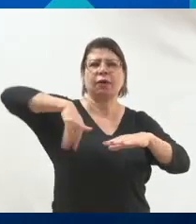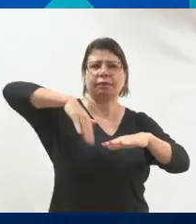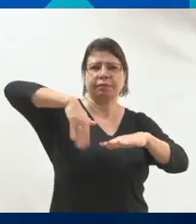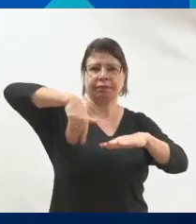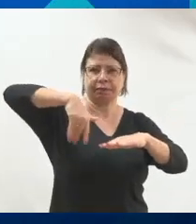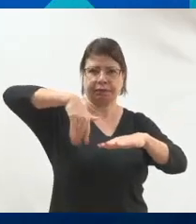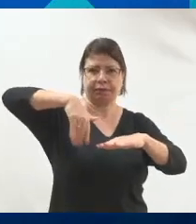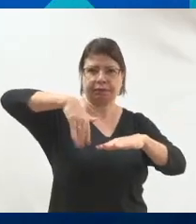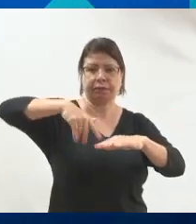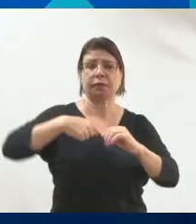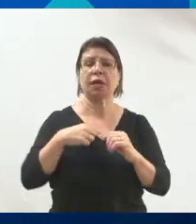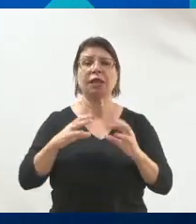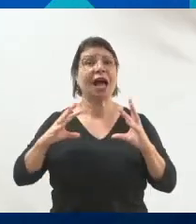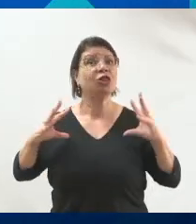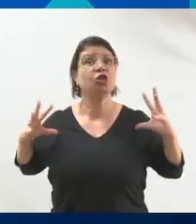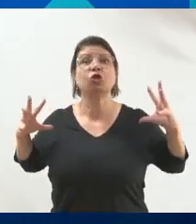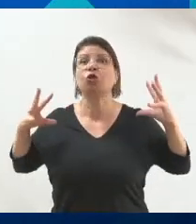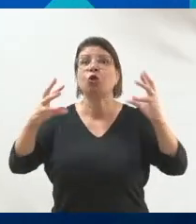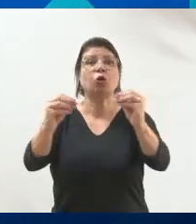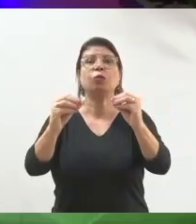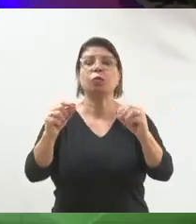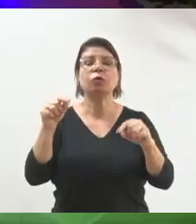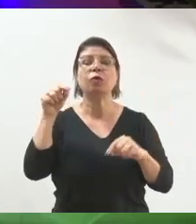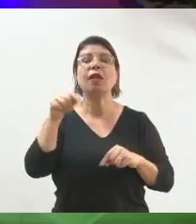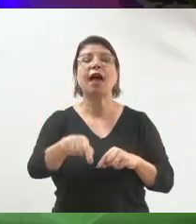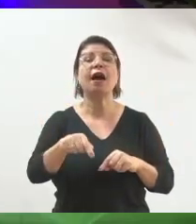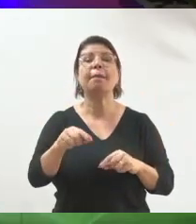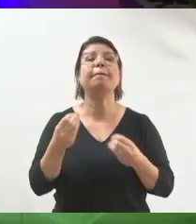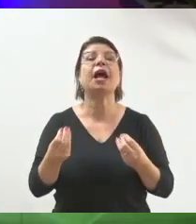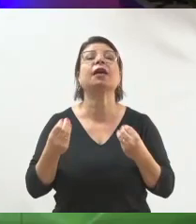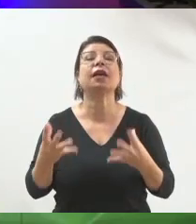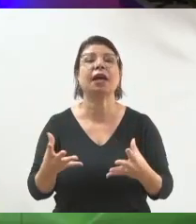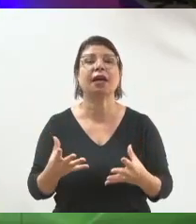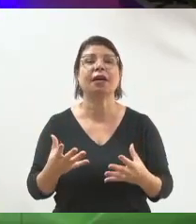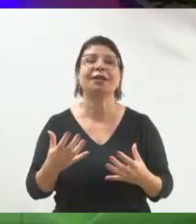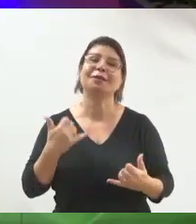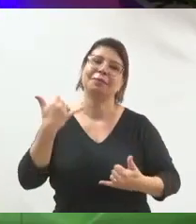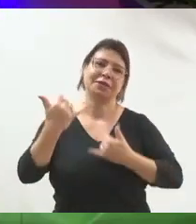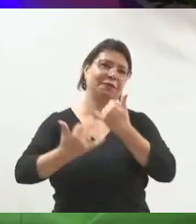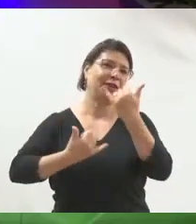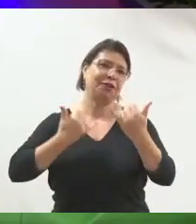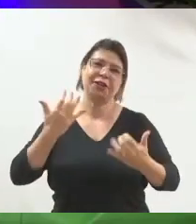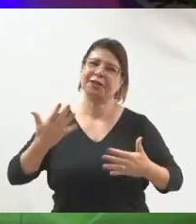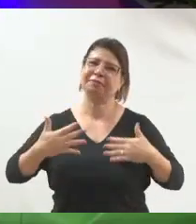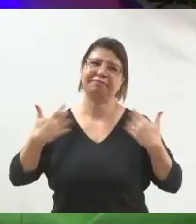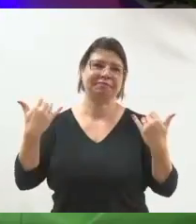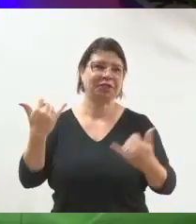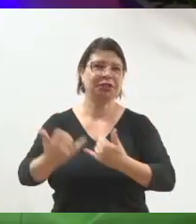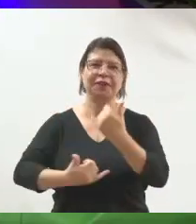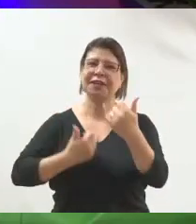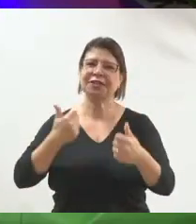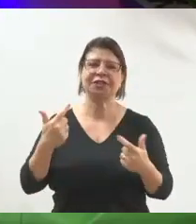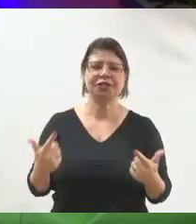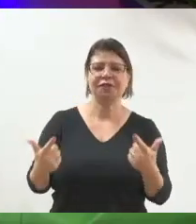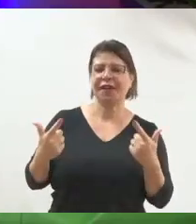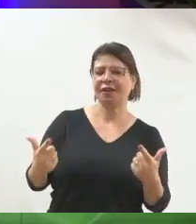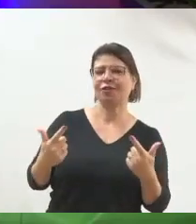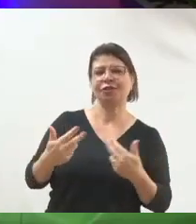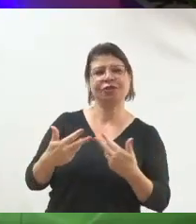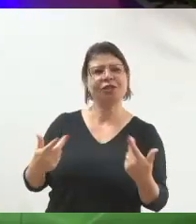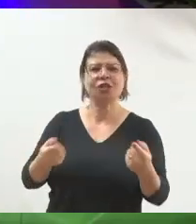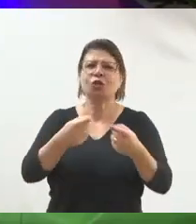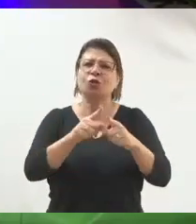Está todo mundo lá para fazer o quê? Se divertir. Está todo mundo na piscina, ou no churrasquinho, na